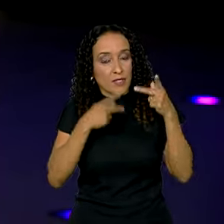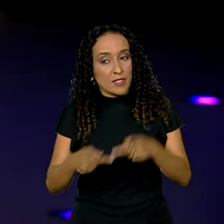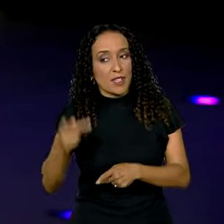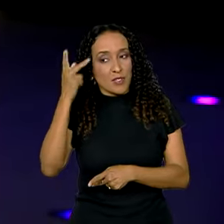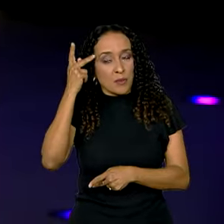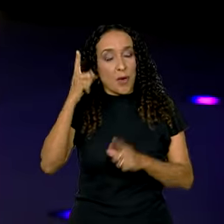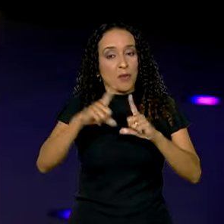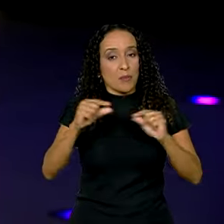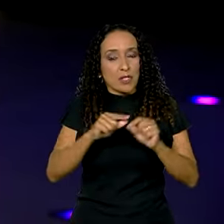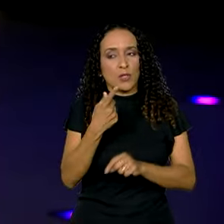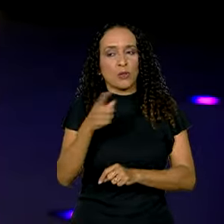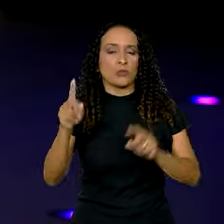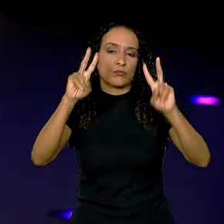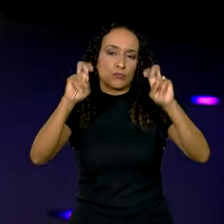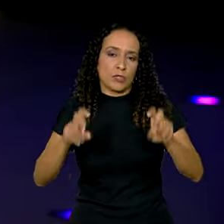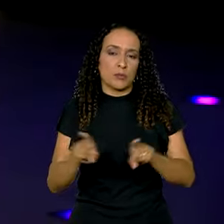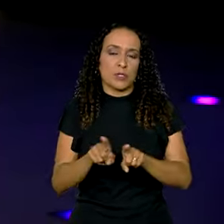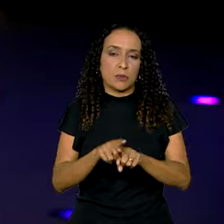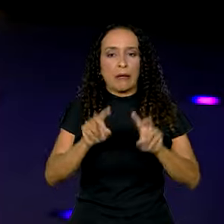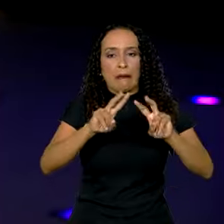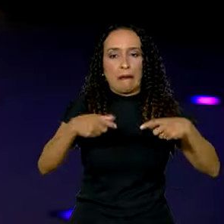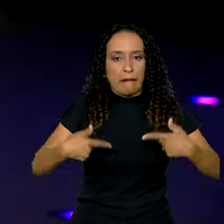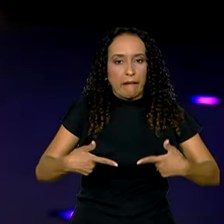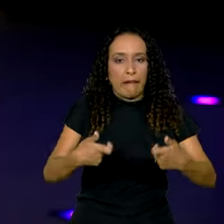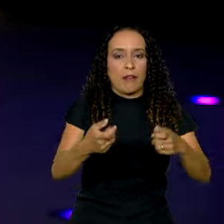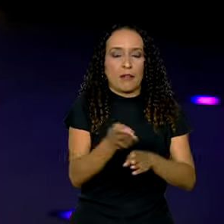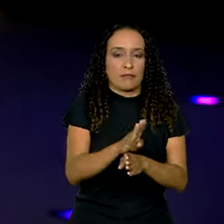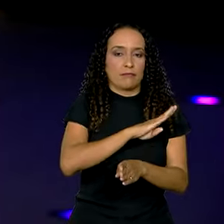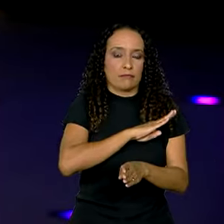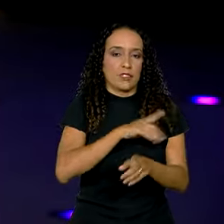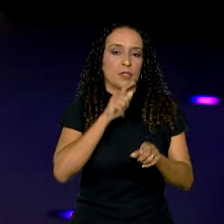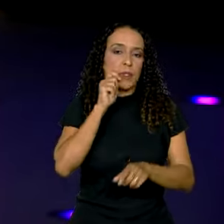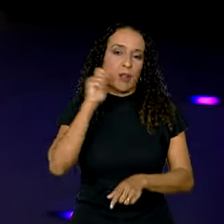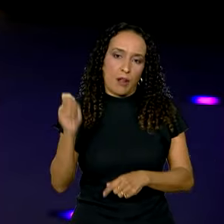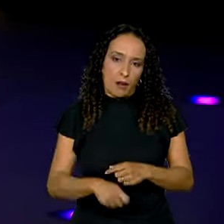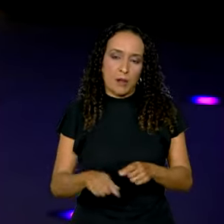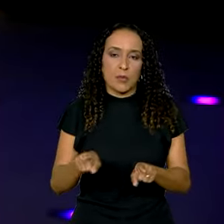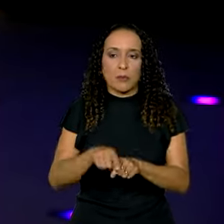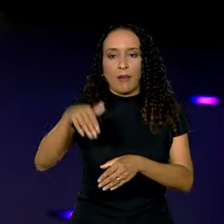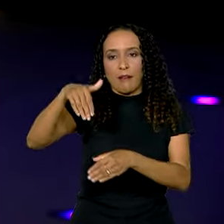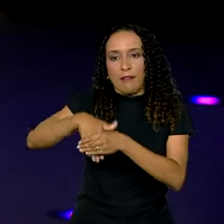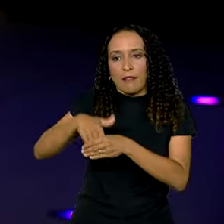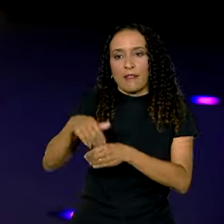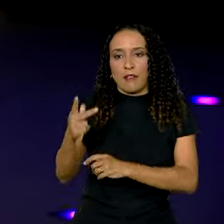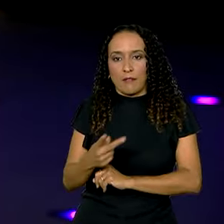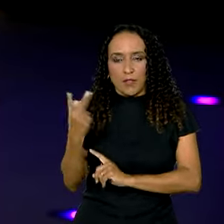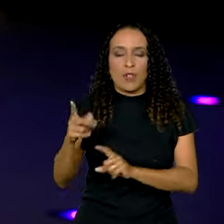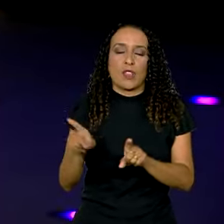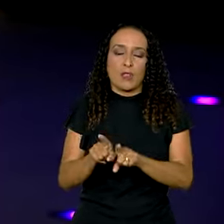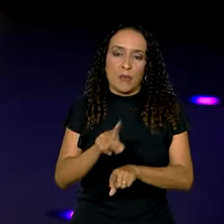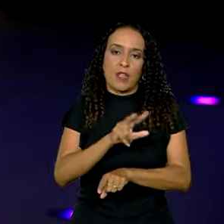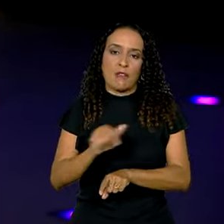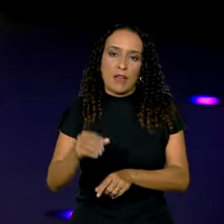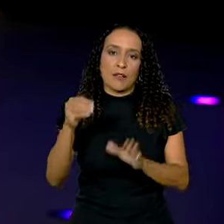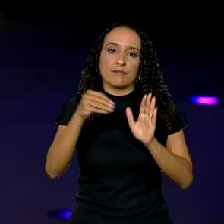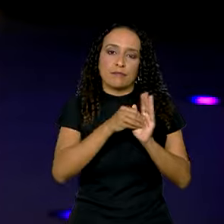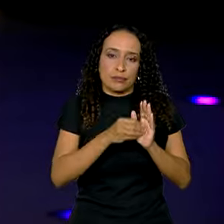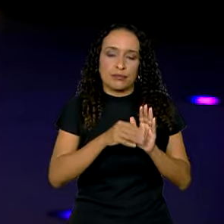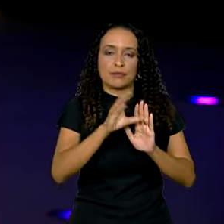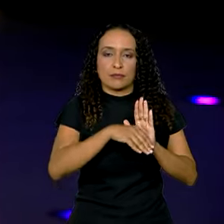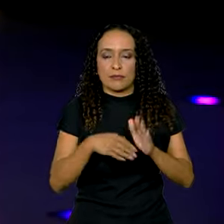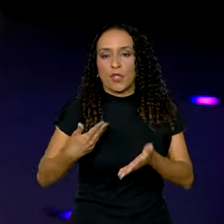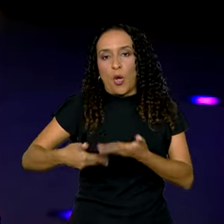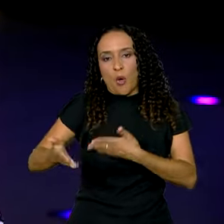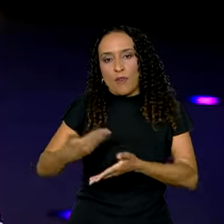temas, como as guerras na faixa de Gaza e na Ucrânia e as eleições na Venezuela, também devem constar aí das